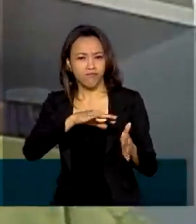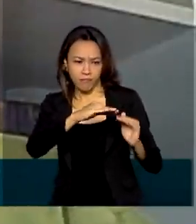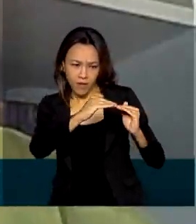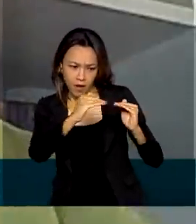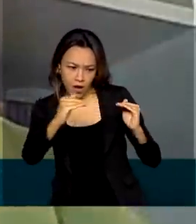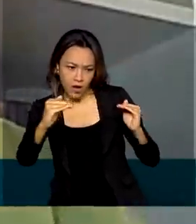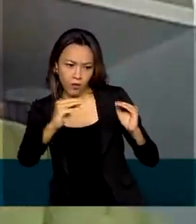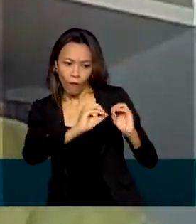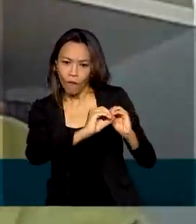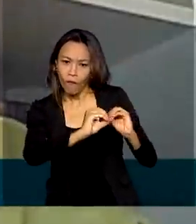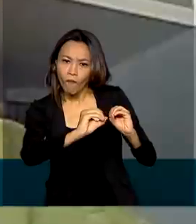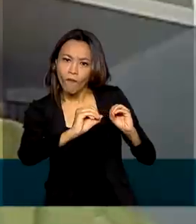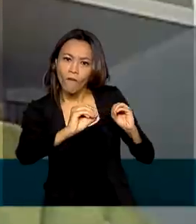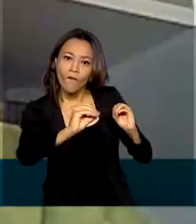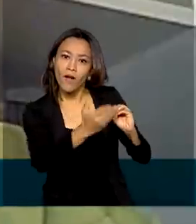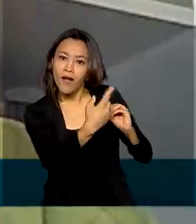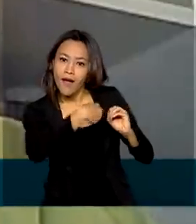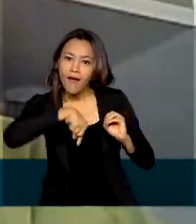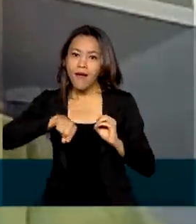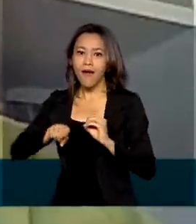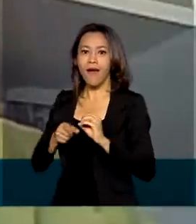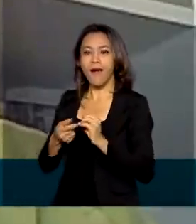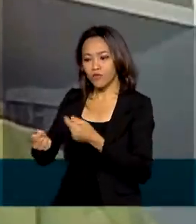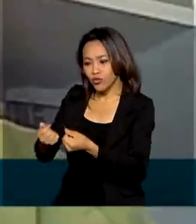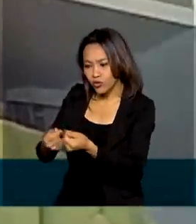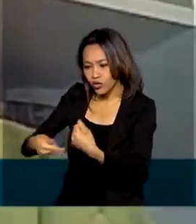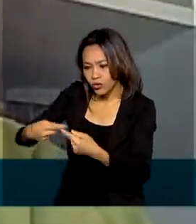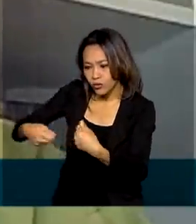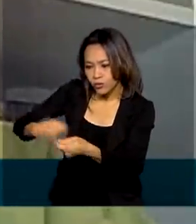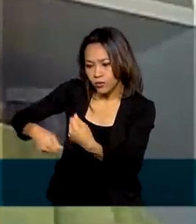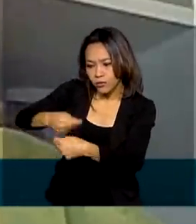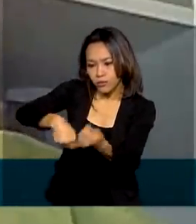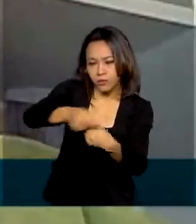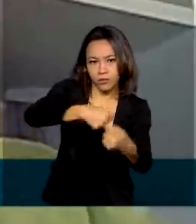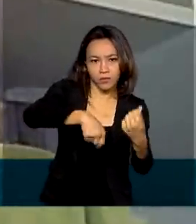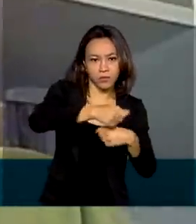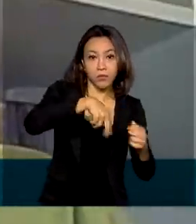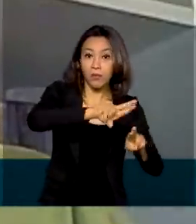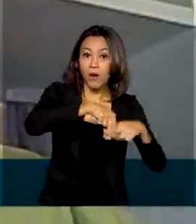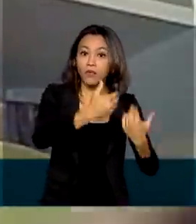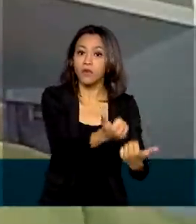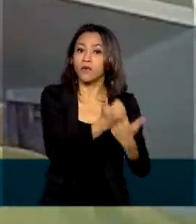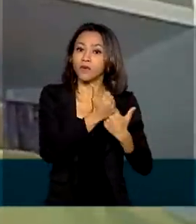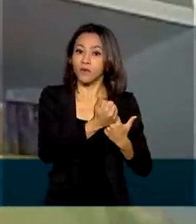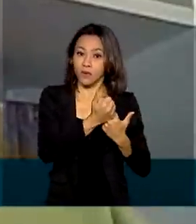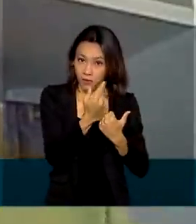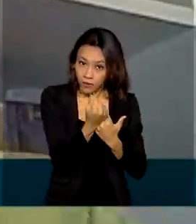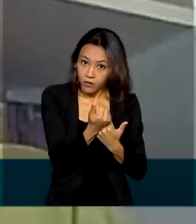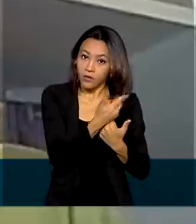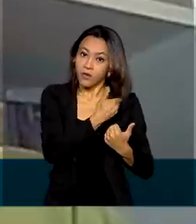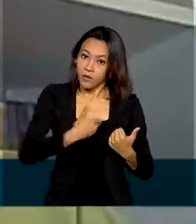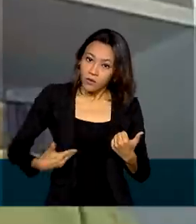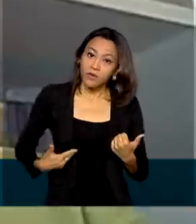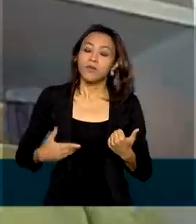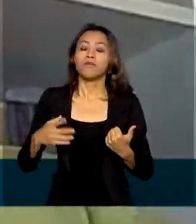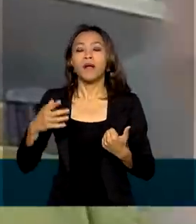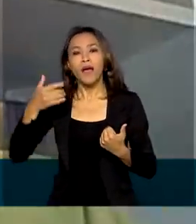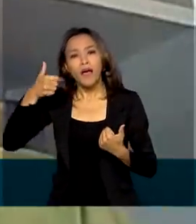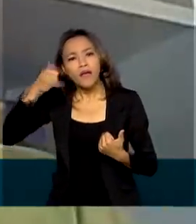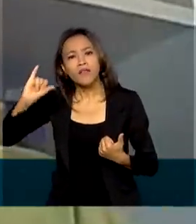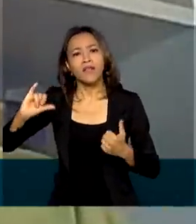antes não tinha nada, ela entra no mercado podendo compensar em parte o efeito da queda de outros